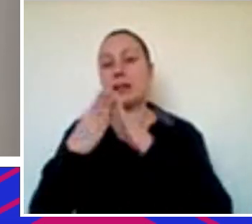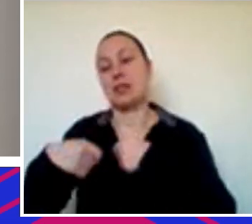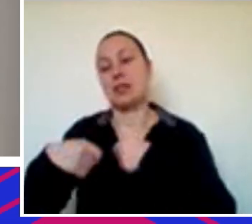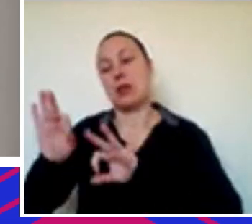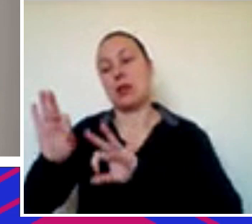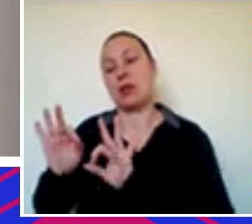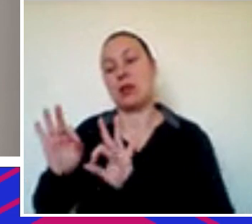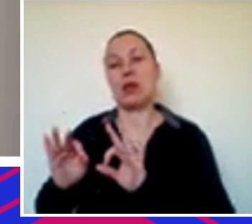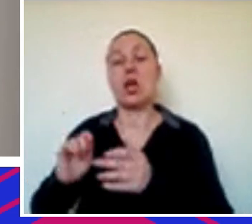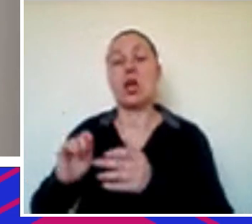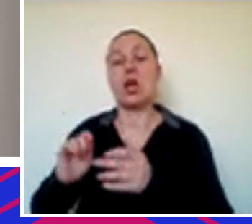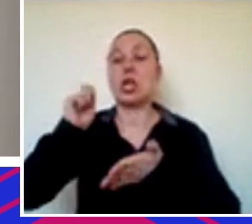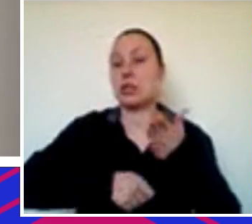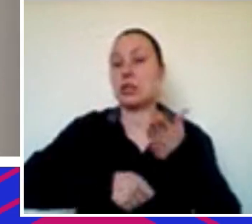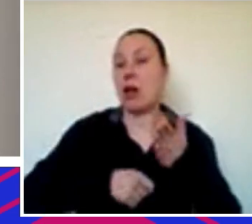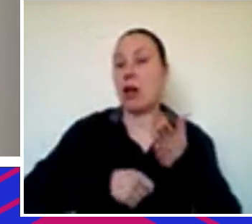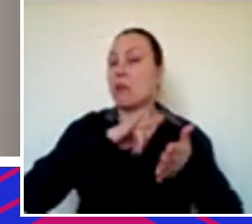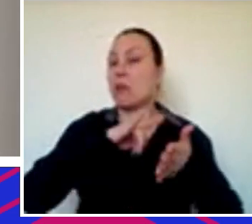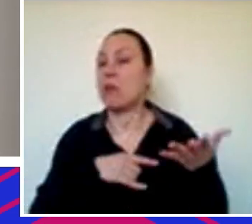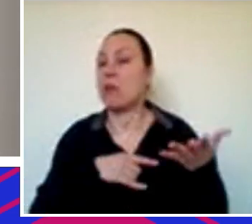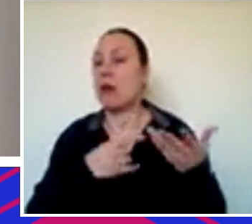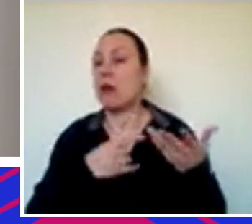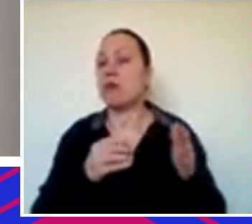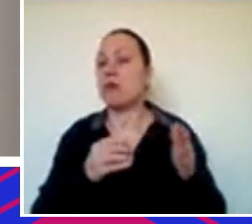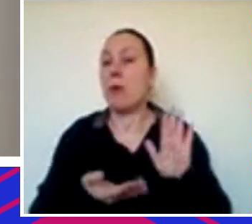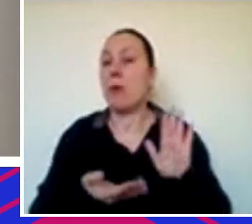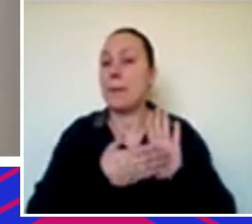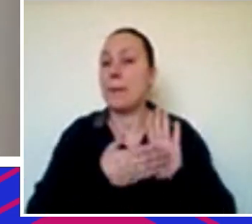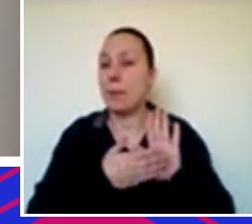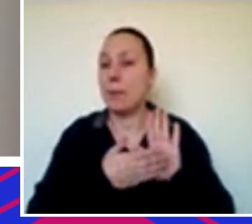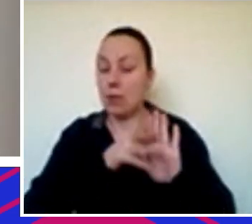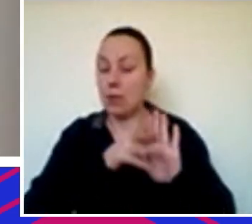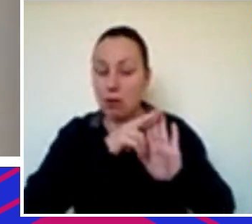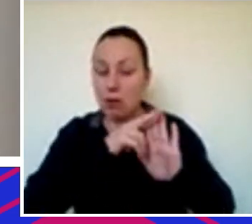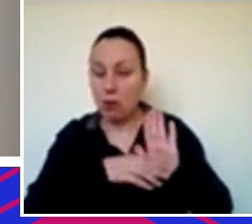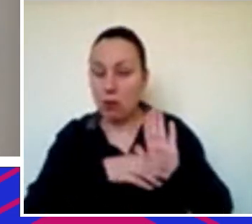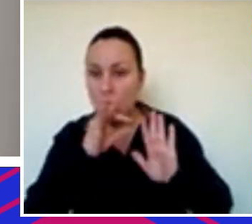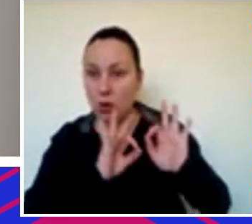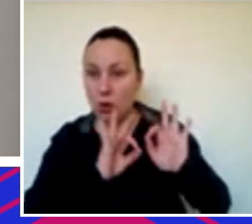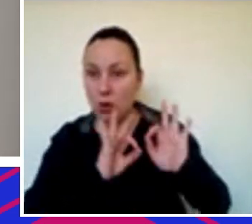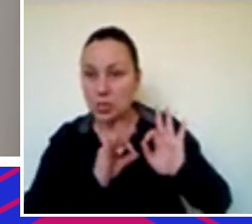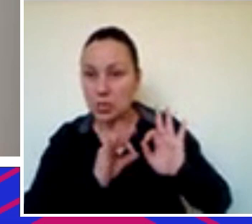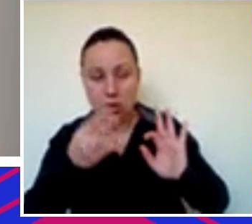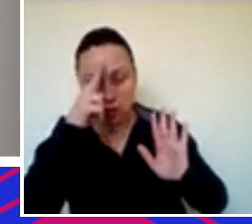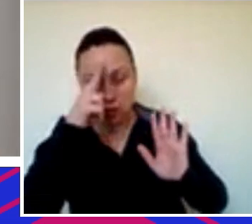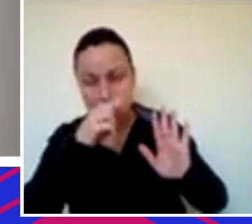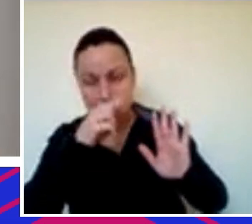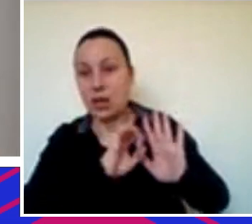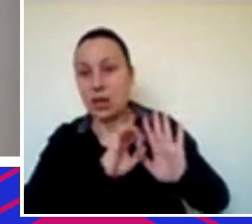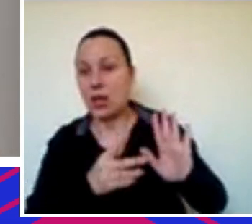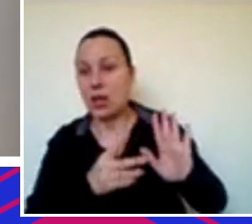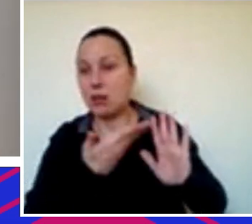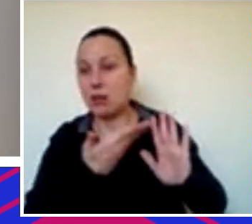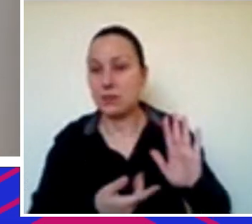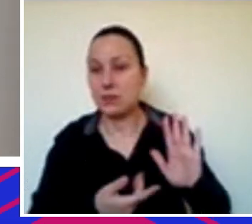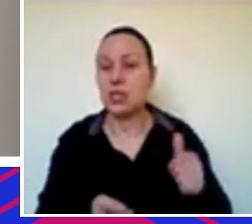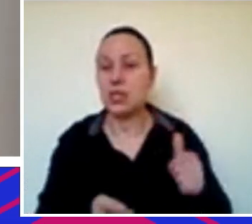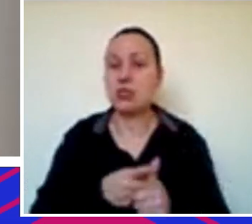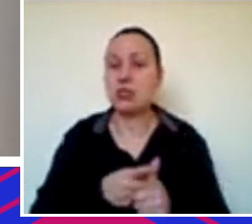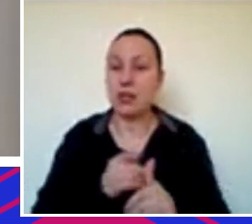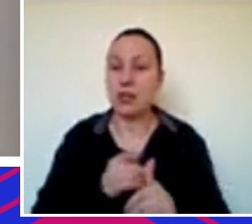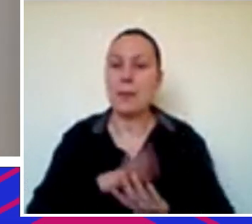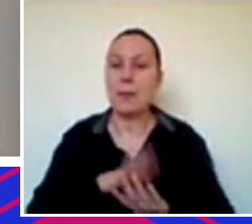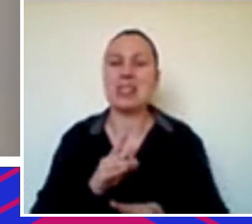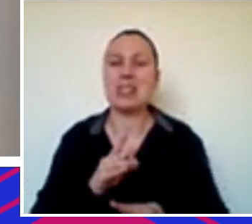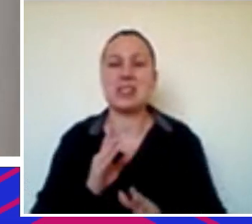assinados com as coisas registradas tem uma parte burocrática ali talvez na dívida que é um pouco mais pesadinha do que na parte